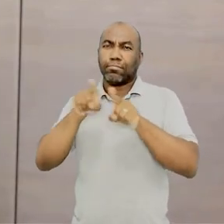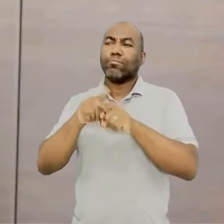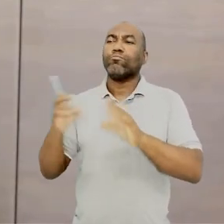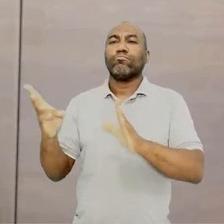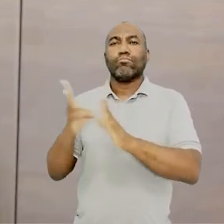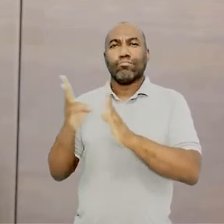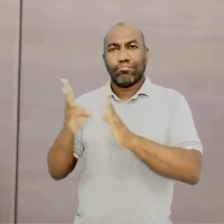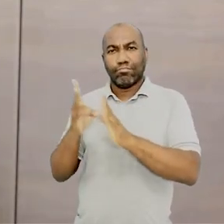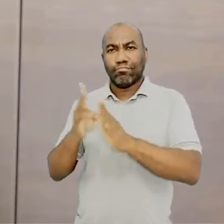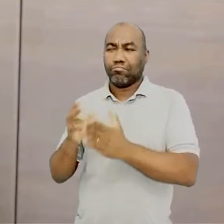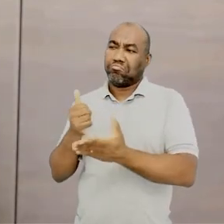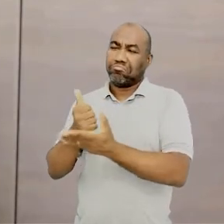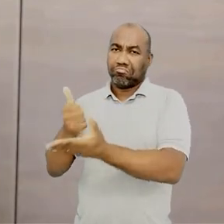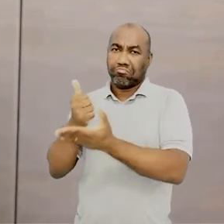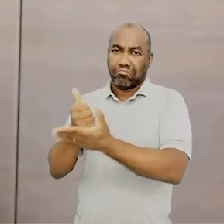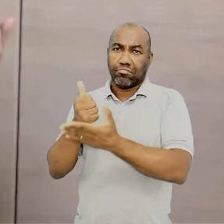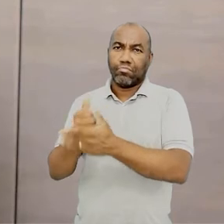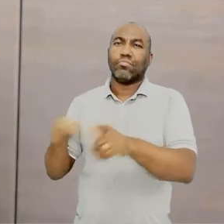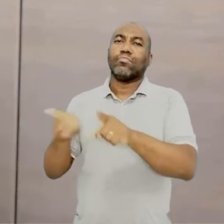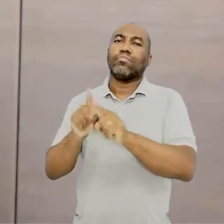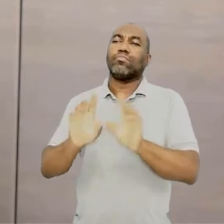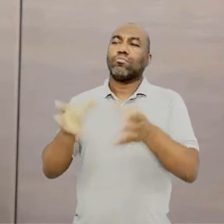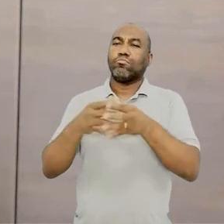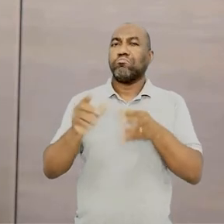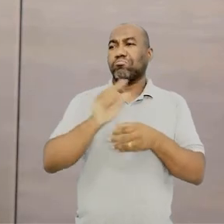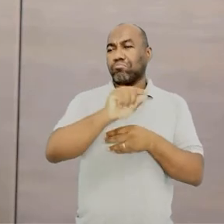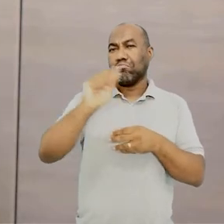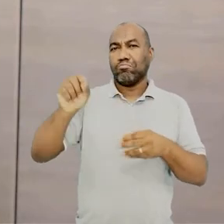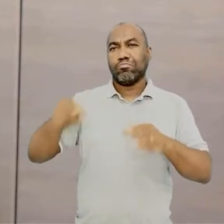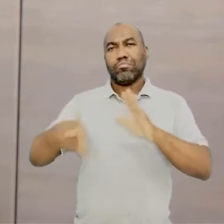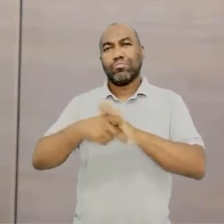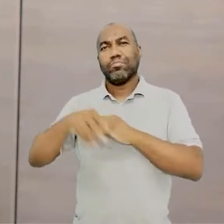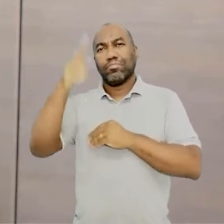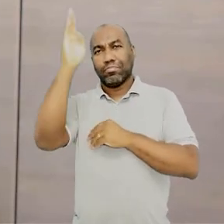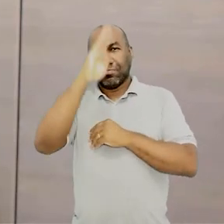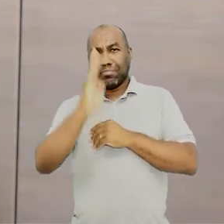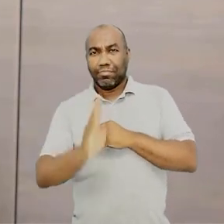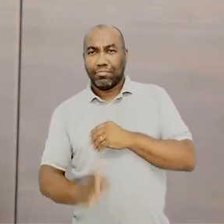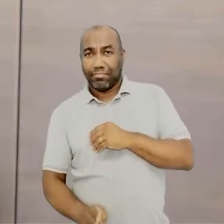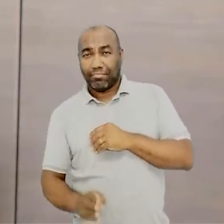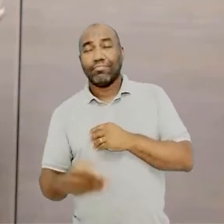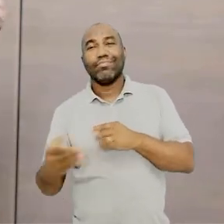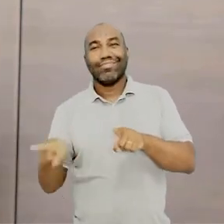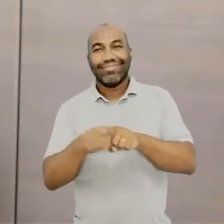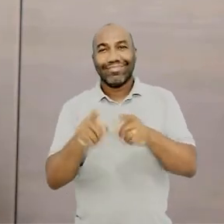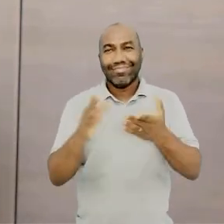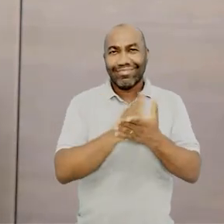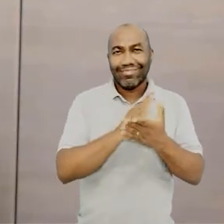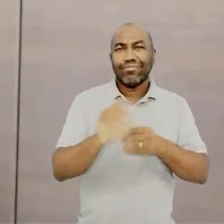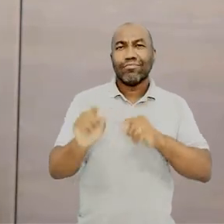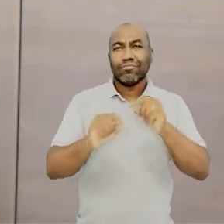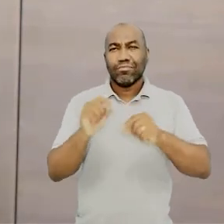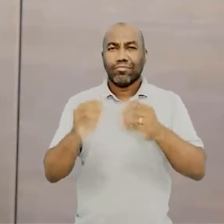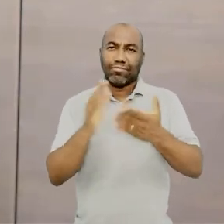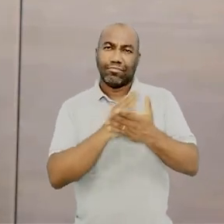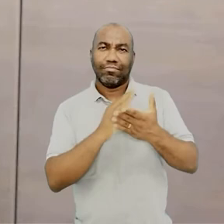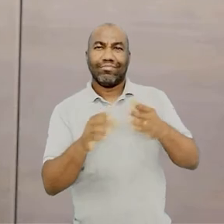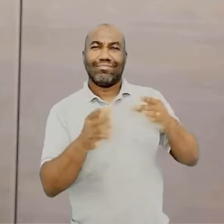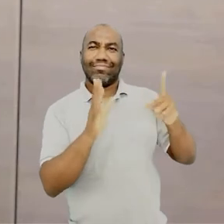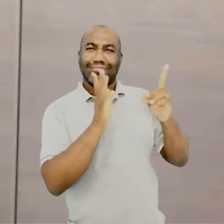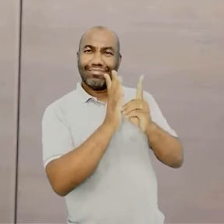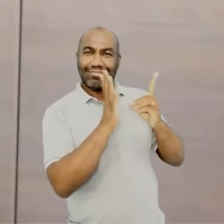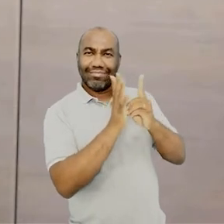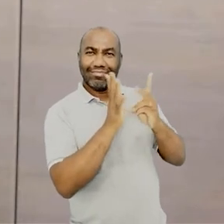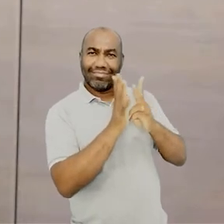nativo do país, no caso, do Brasil. Diferente do índio europeu que nós